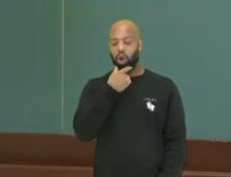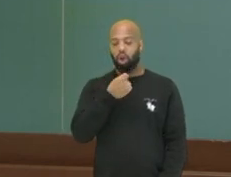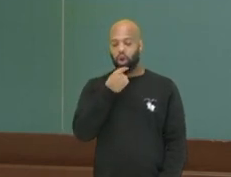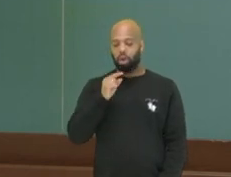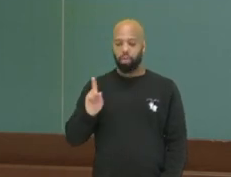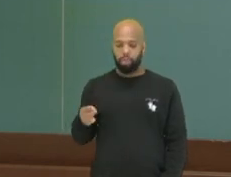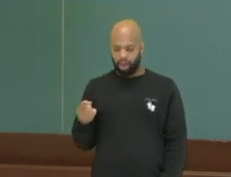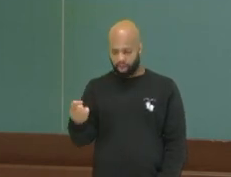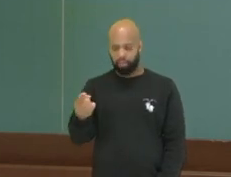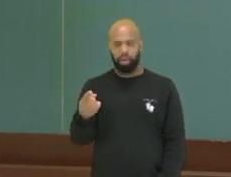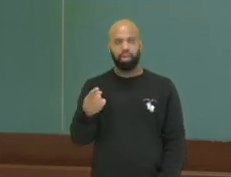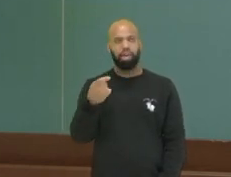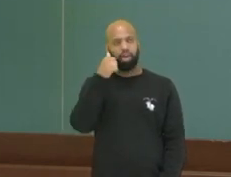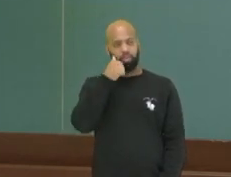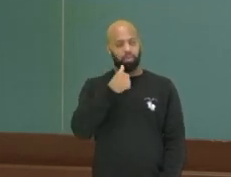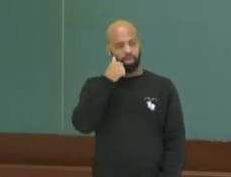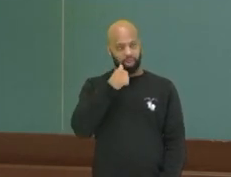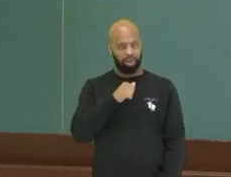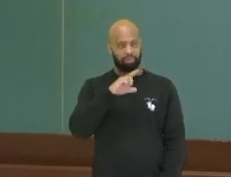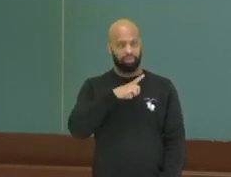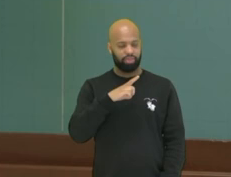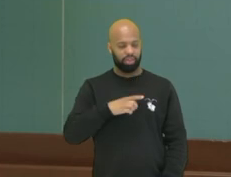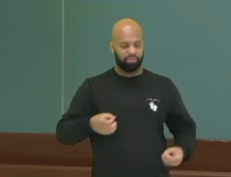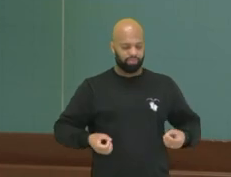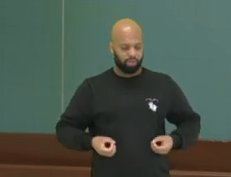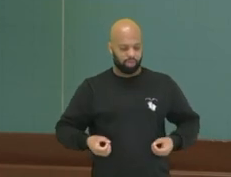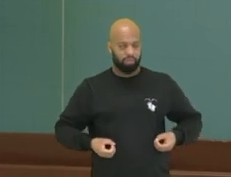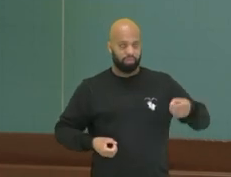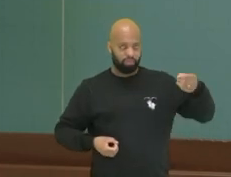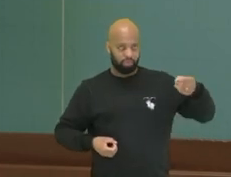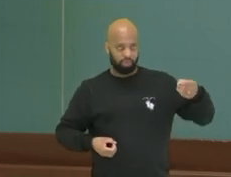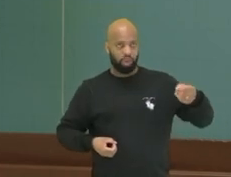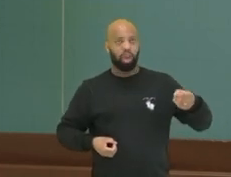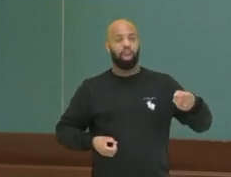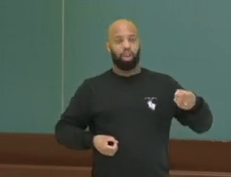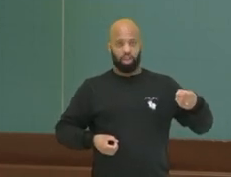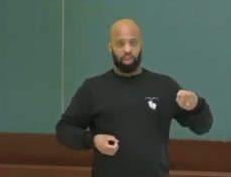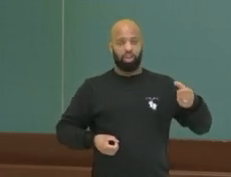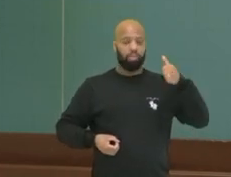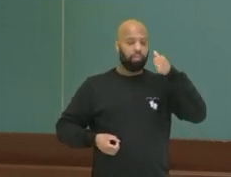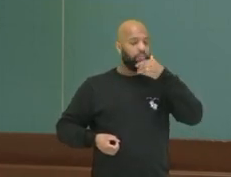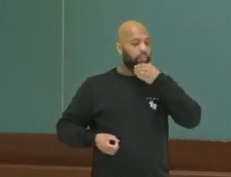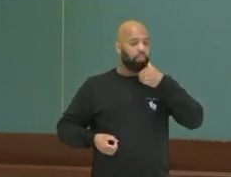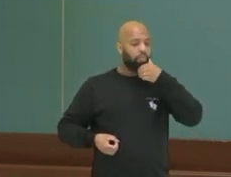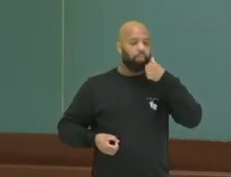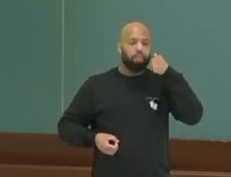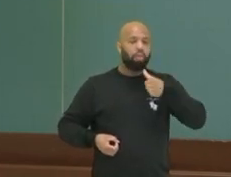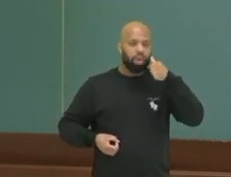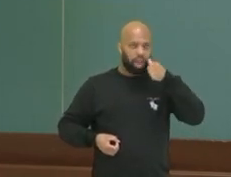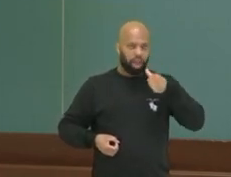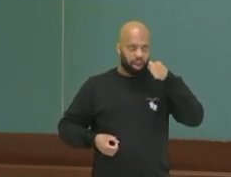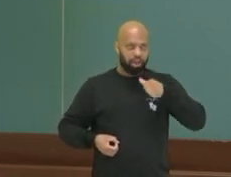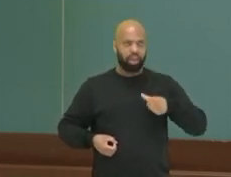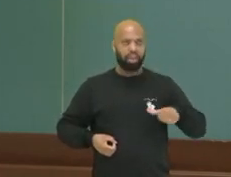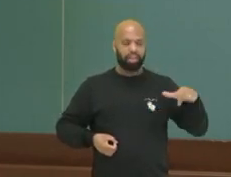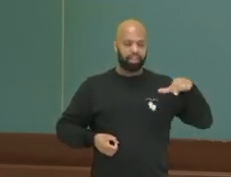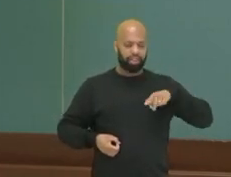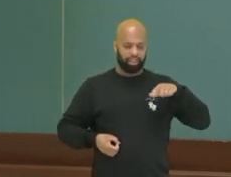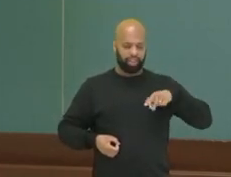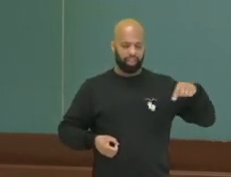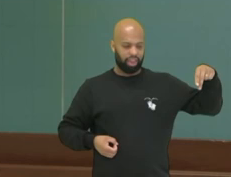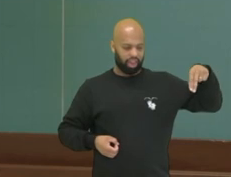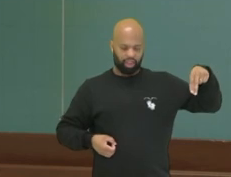haploide, N, óvulo, outra célula haploide, N, e na junção dessas